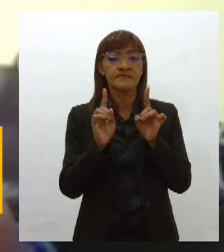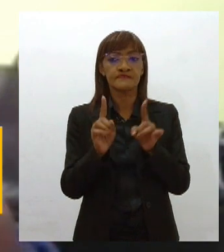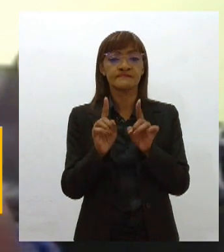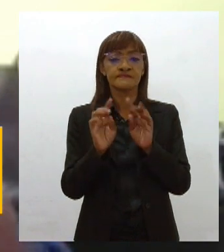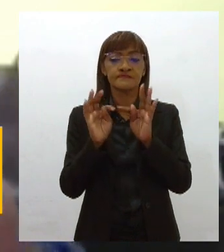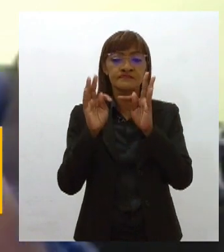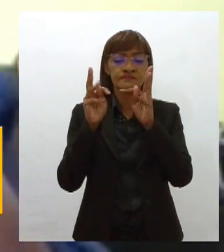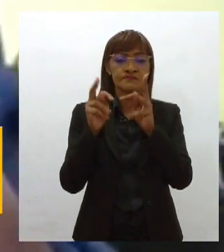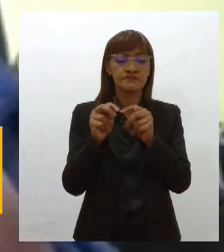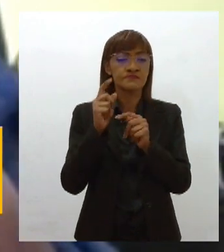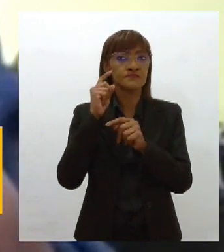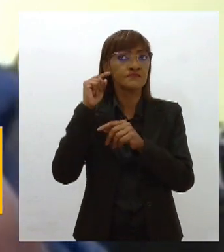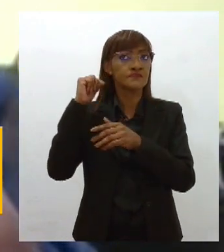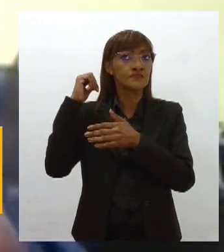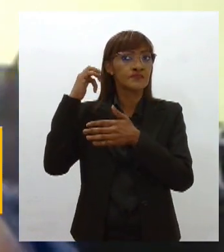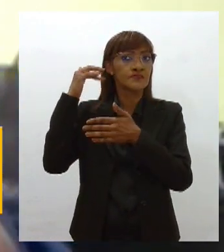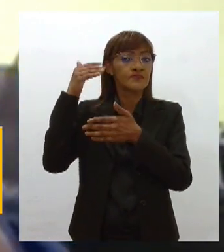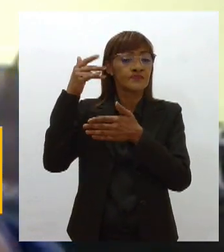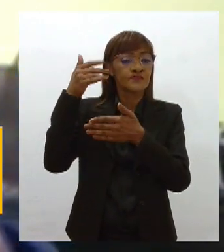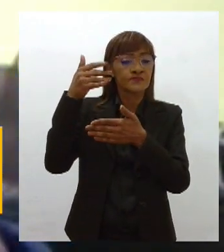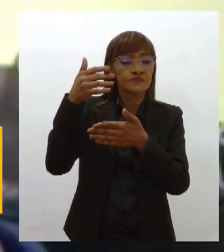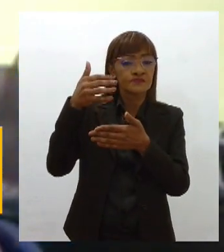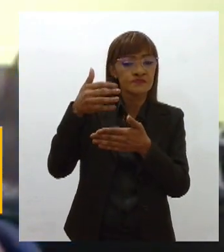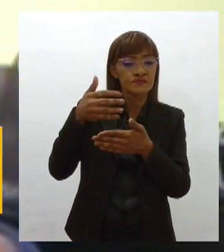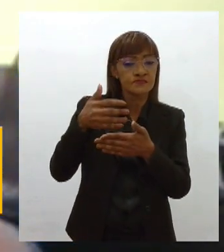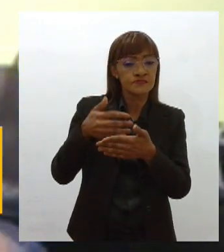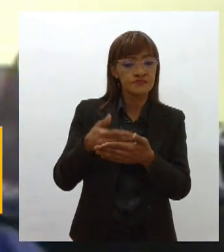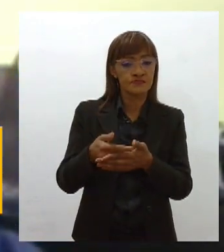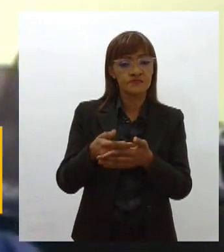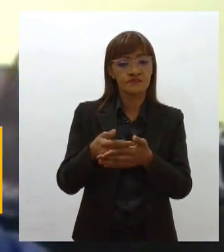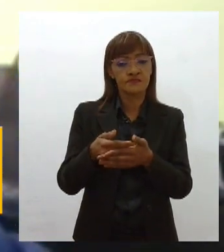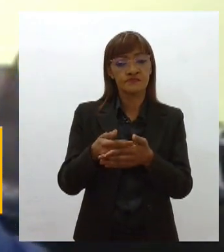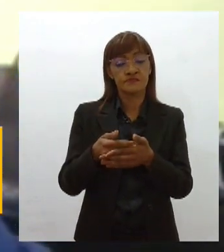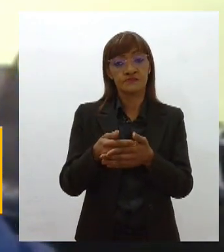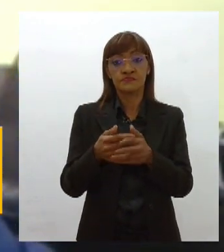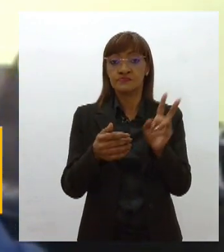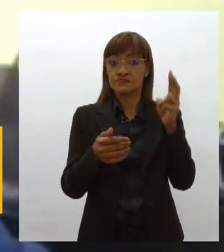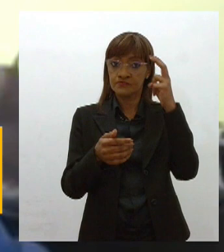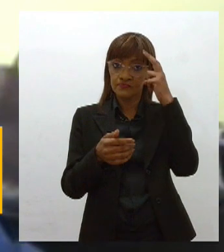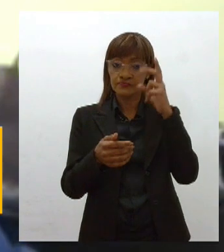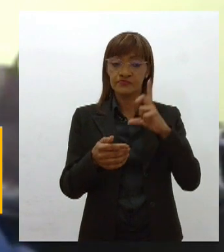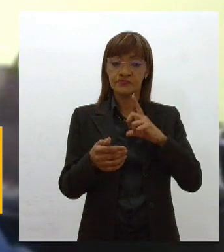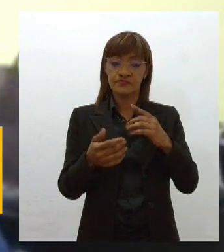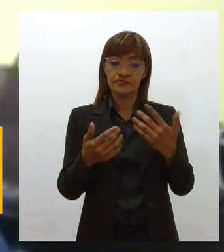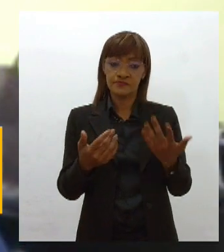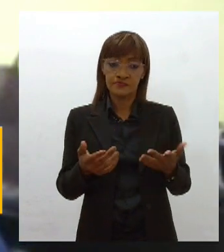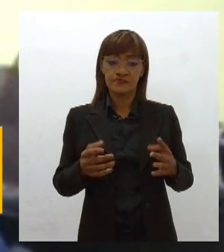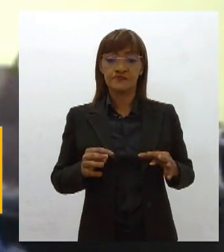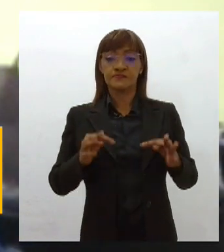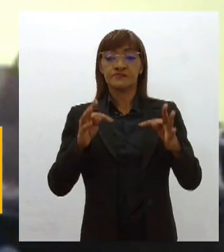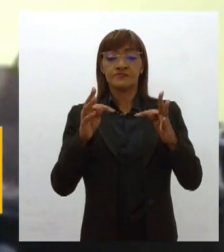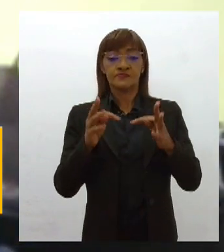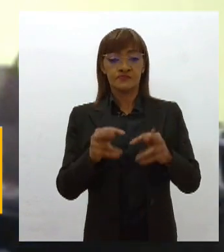as memórias do momento histórico em que aquilo foi constituído. Então, todos nós, sergipanos, temos nas nossas memórias, no nosso inconsciente,